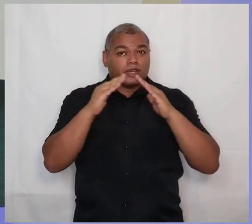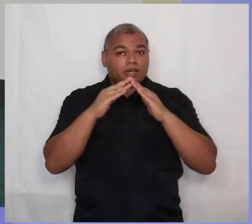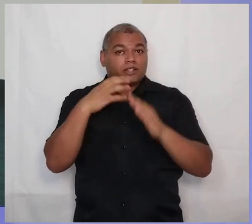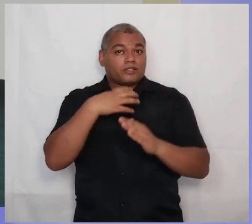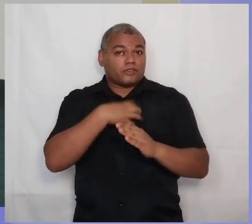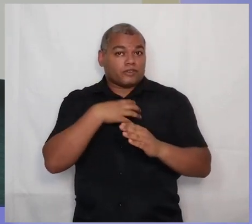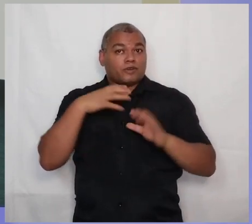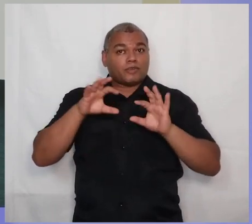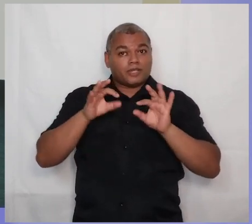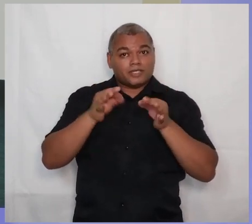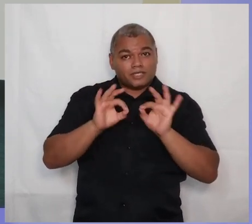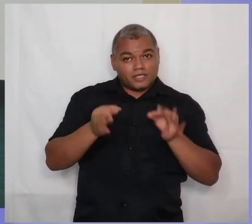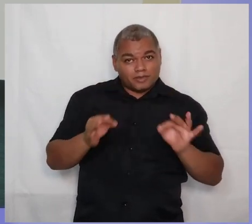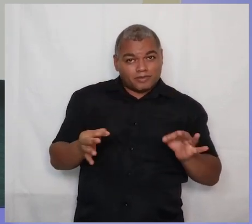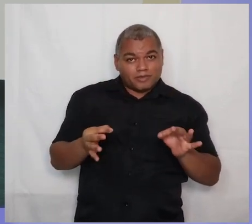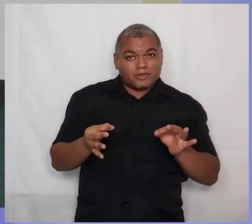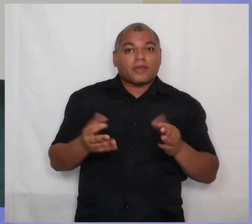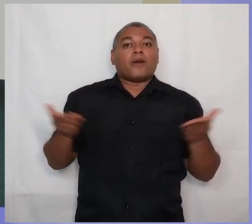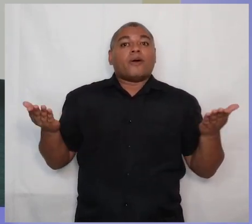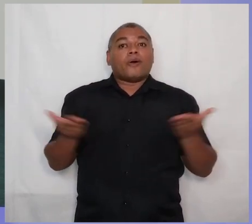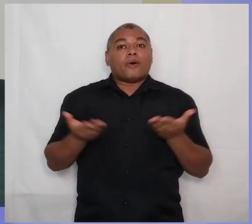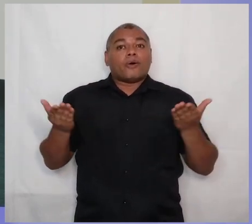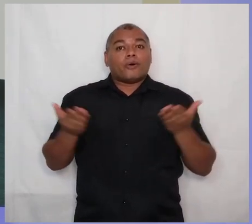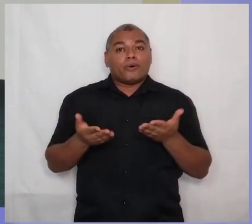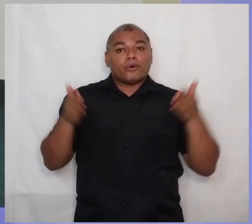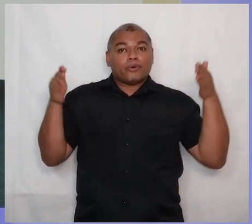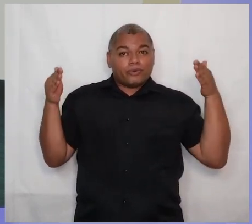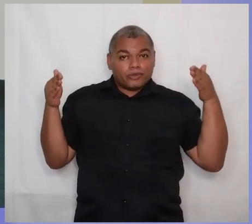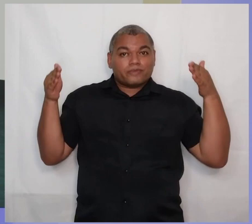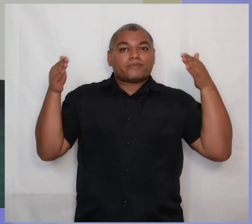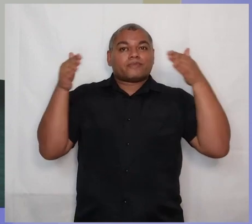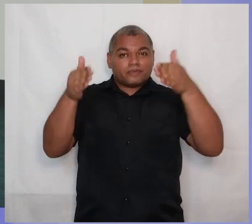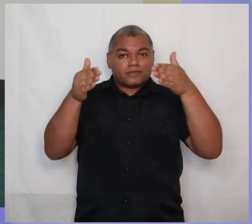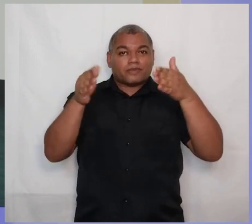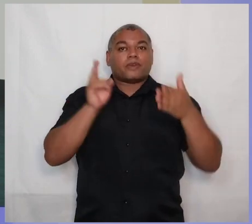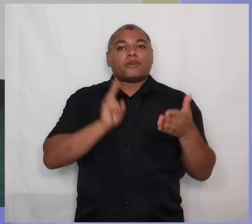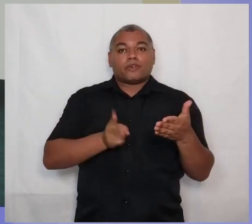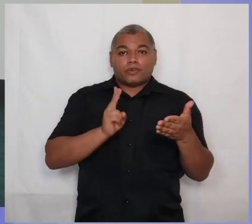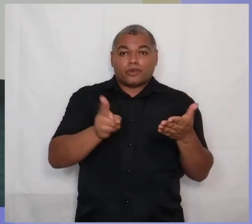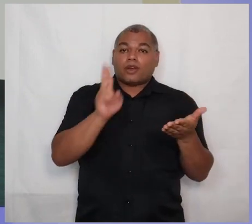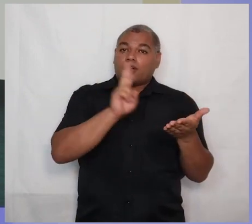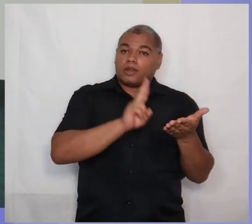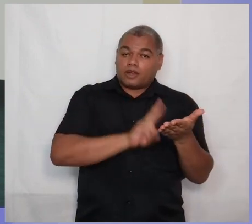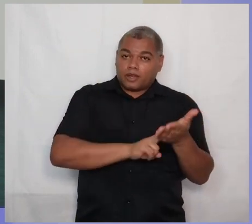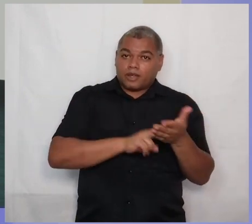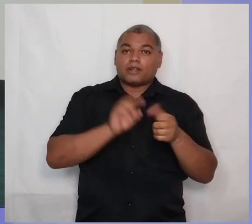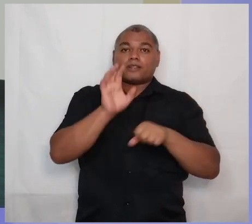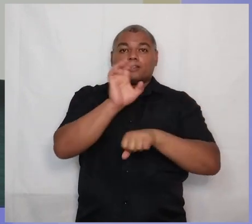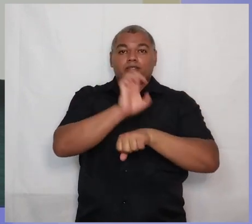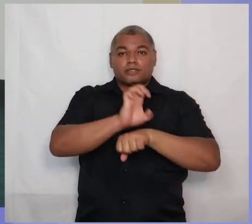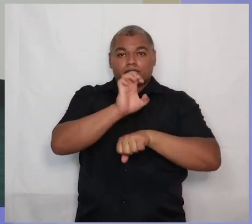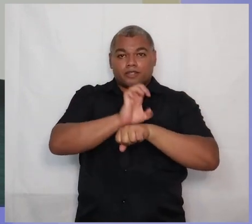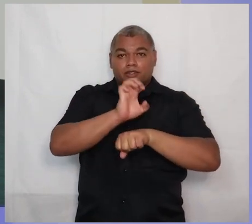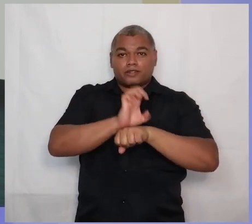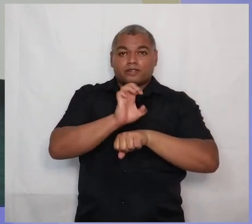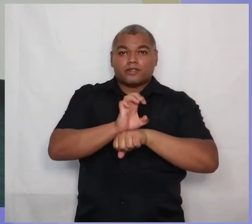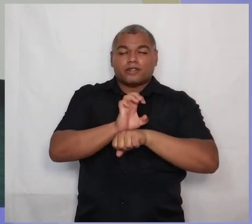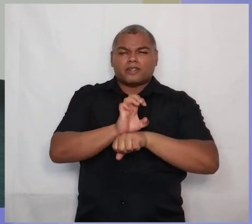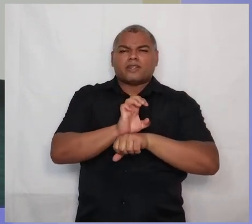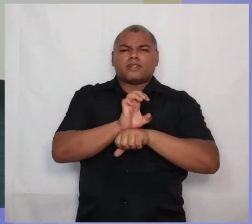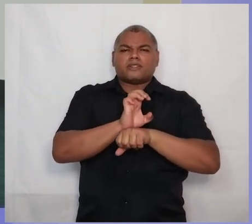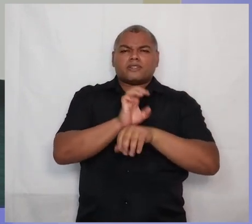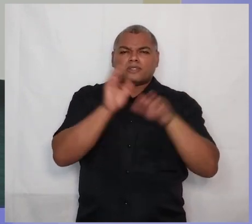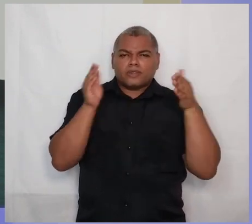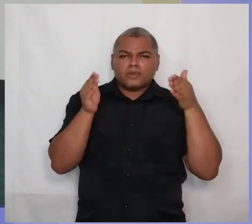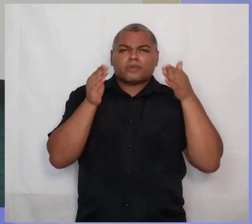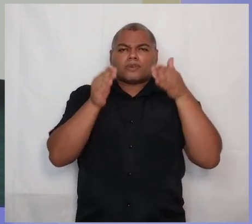prática. No programa de hoje nós vamos continuar estudando a carta de Paulo aos Efésios e vamos nos dedicar ao trecho que